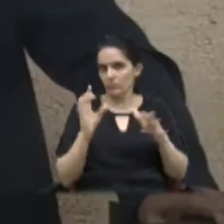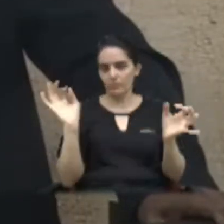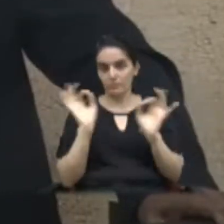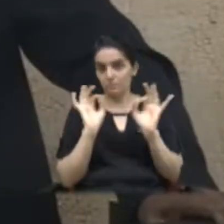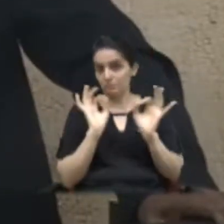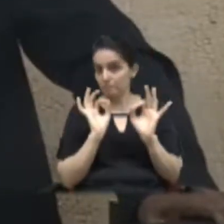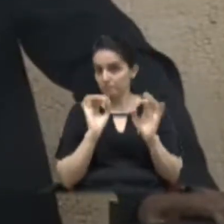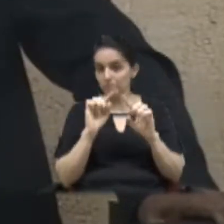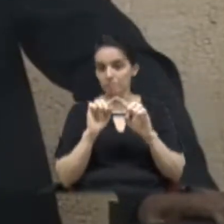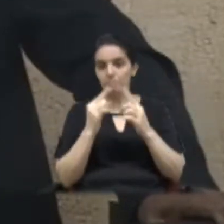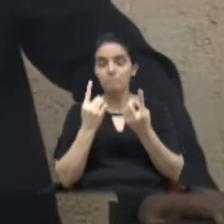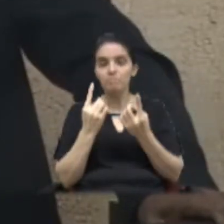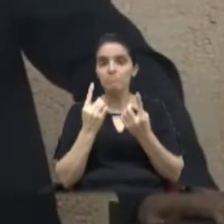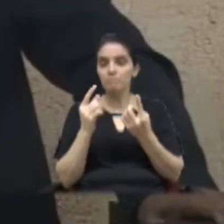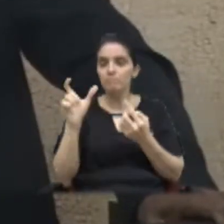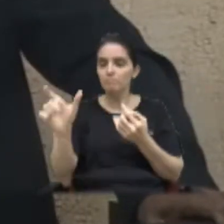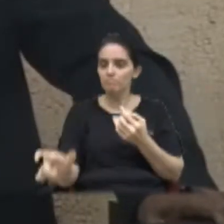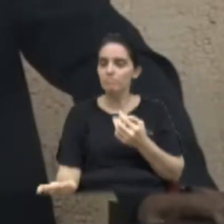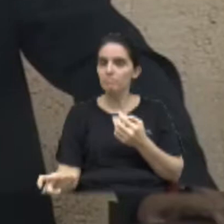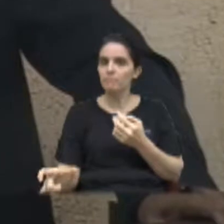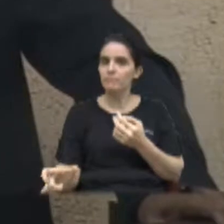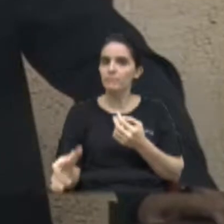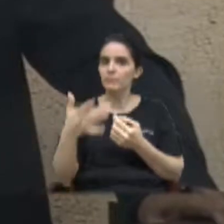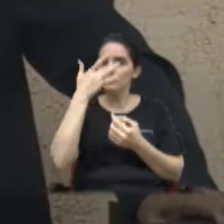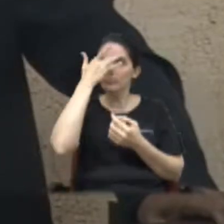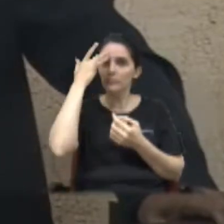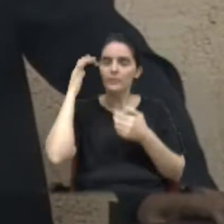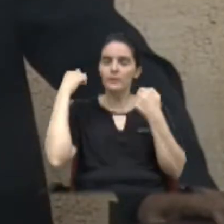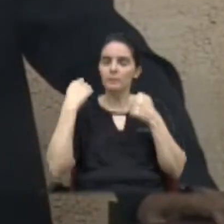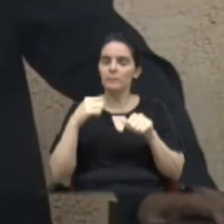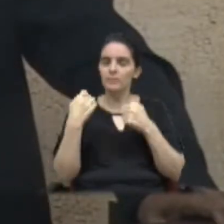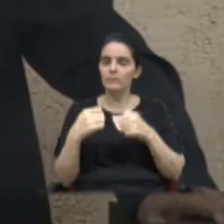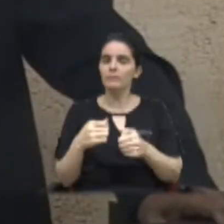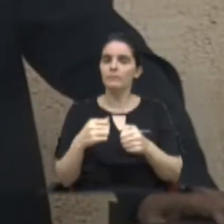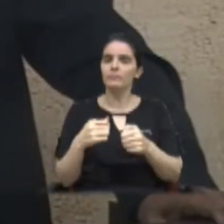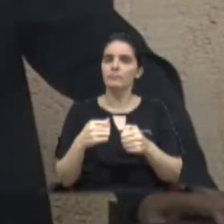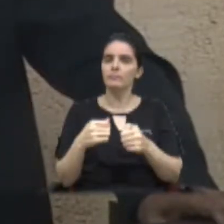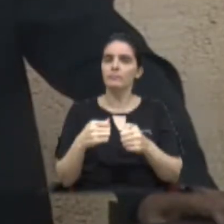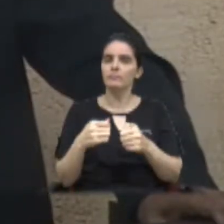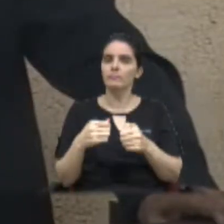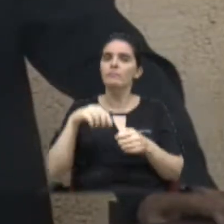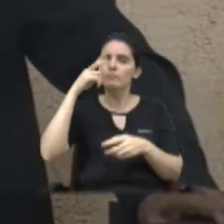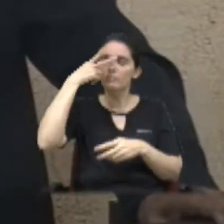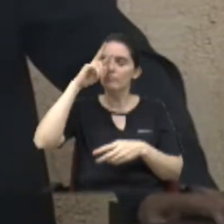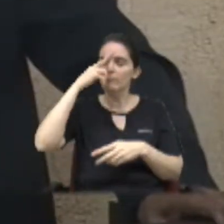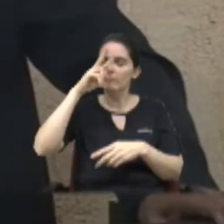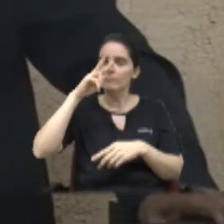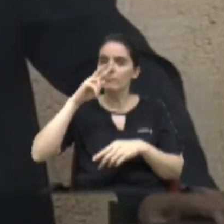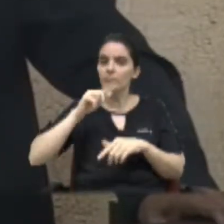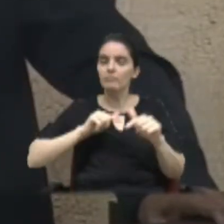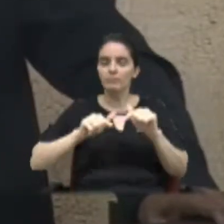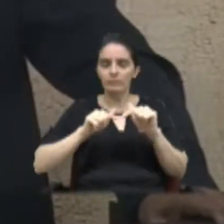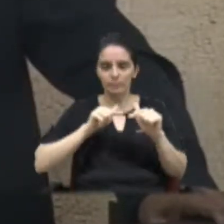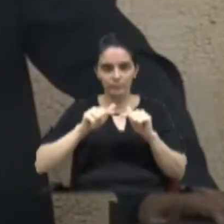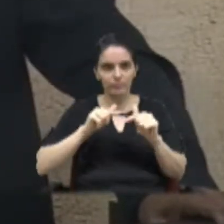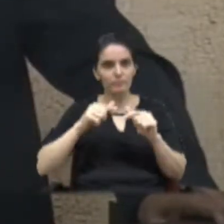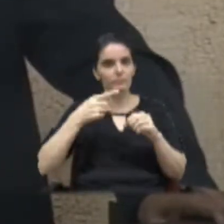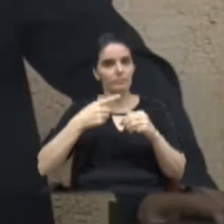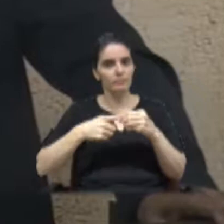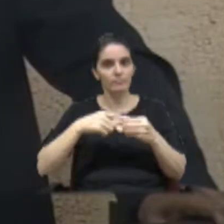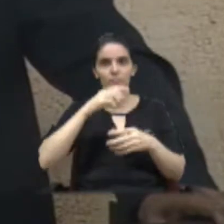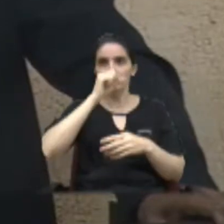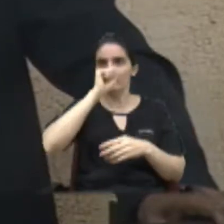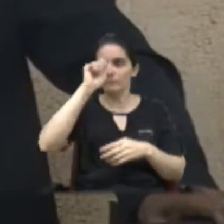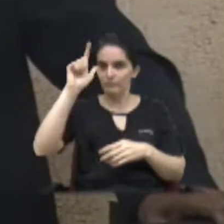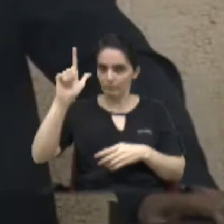mas é alguém que deve ser reconhecido pelo seu trabalho feito no nosso município, em